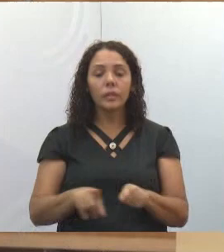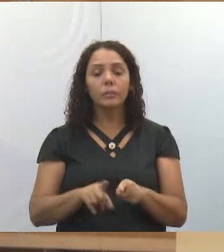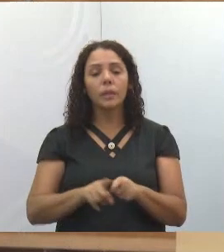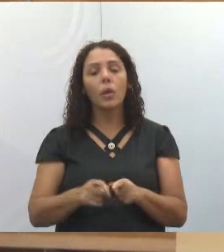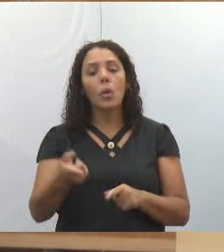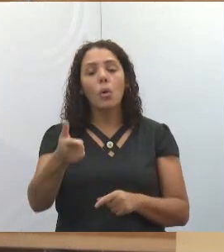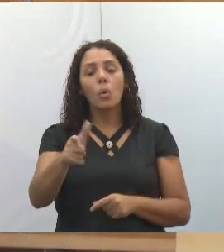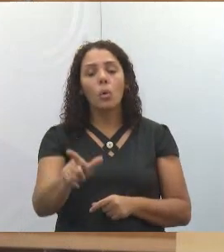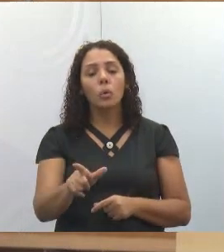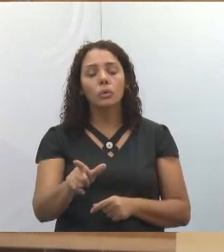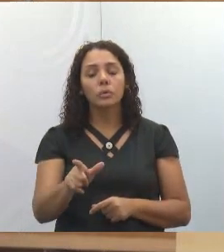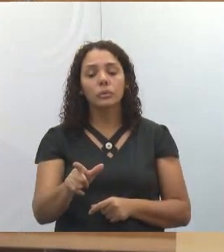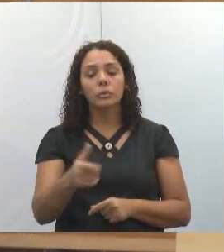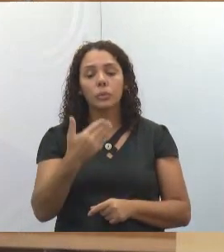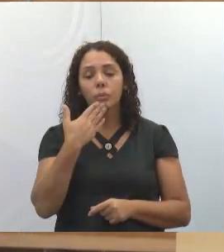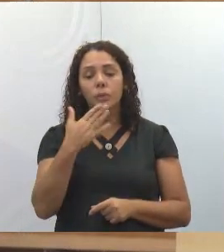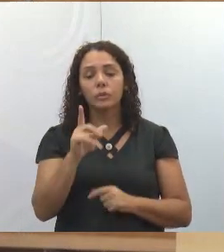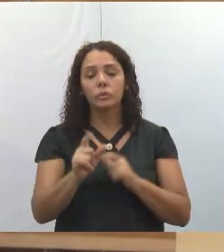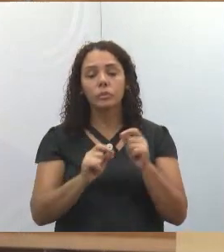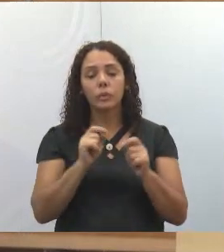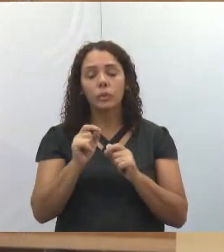outra questão que nós mandamos também